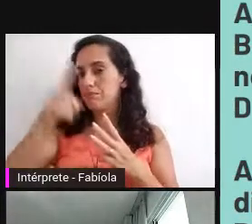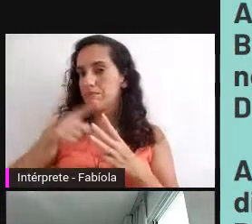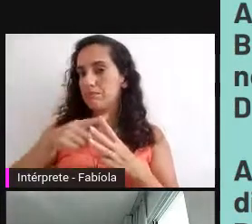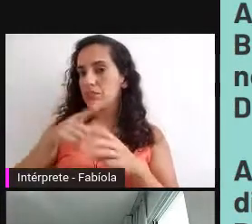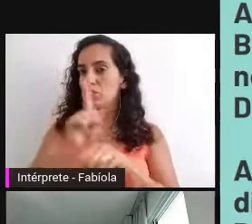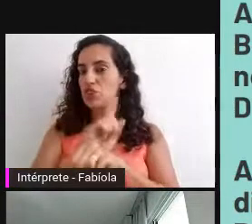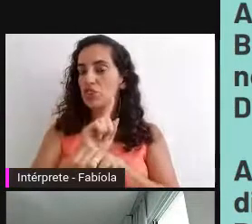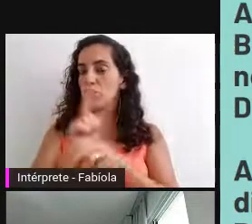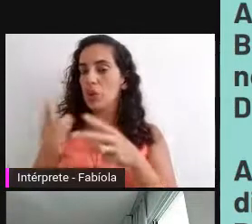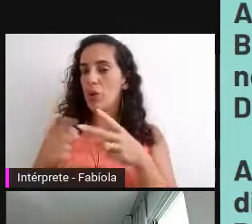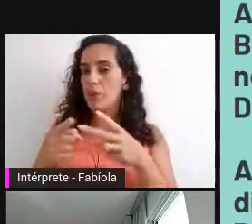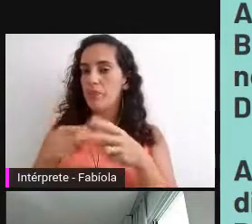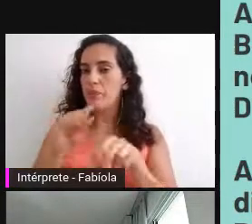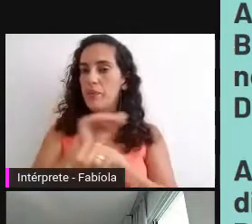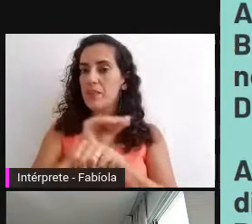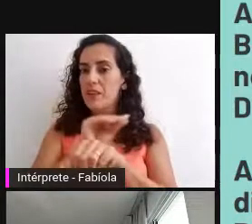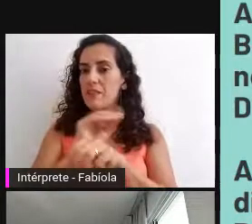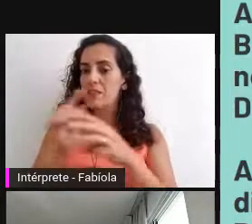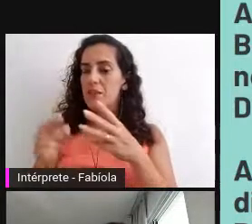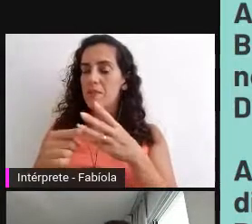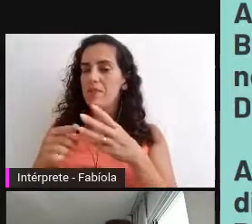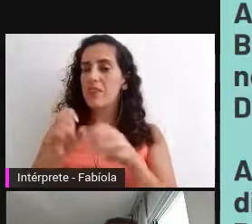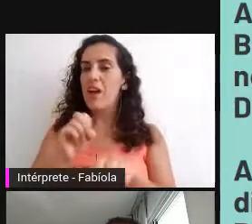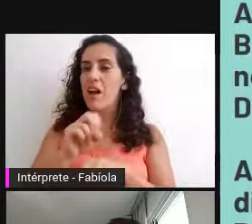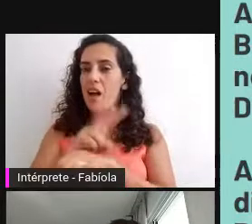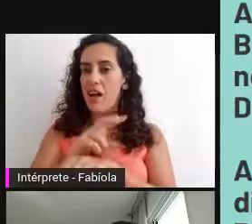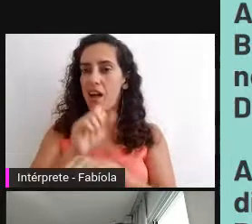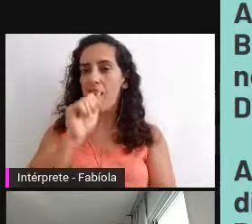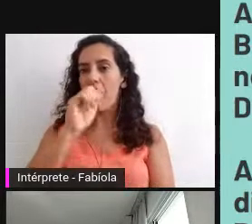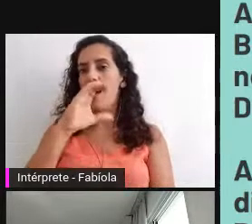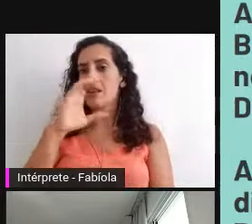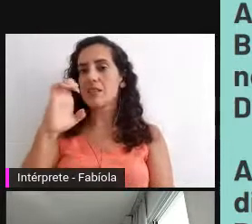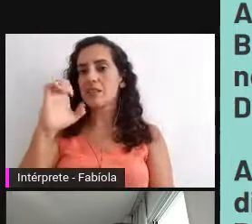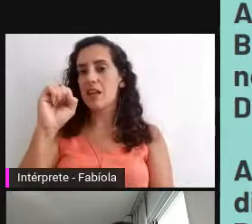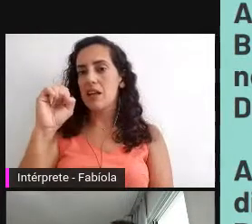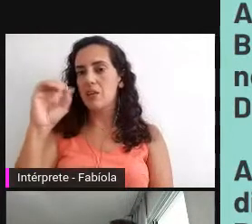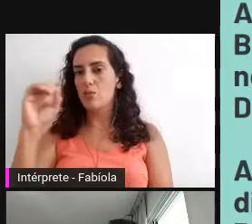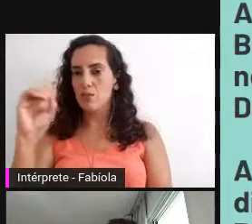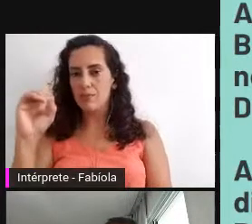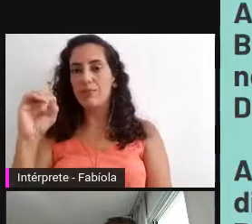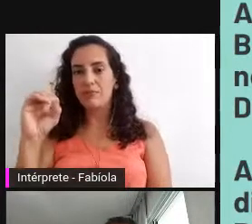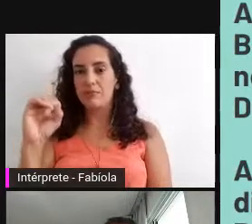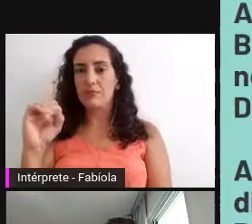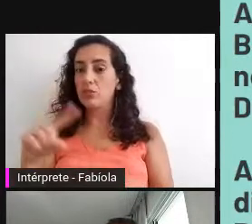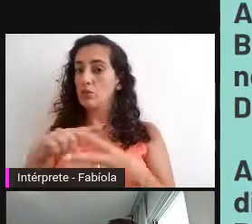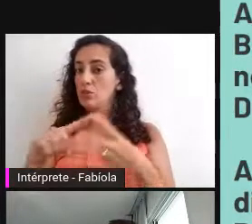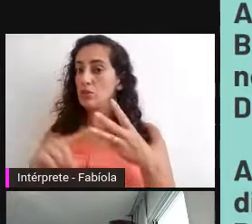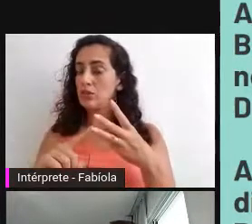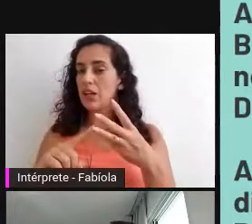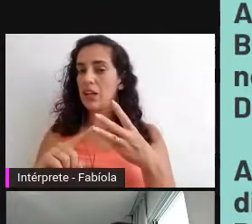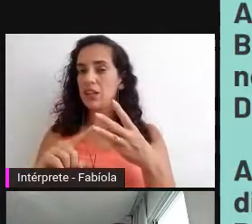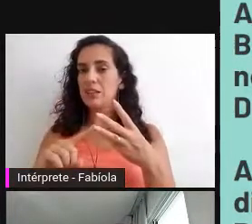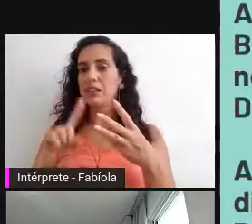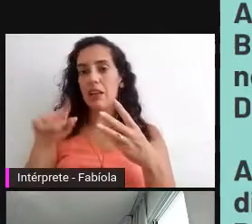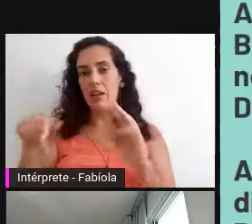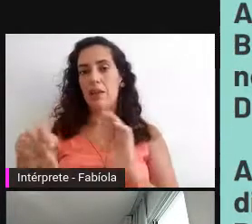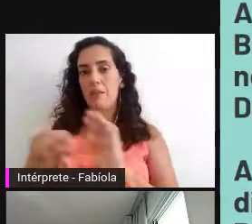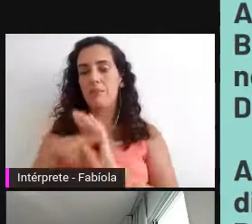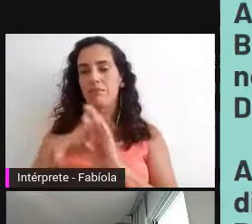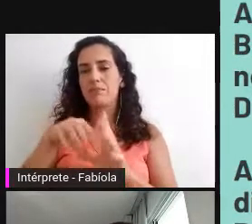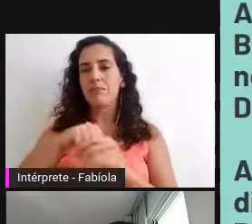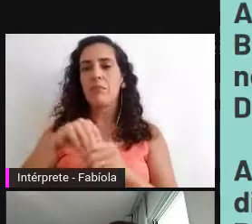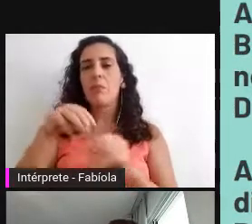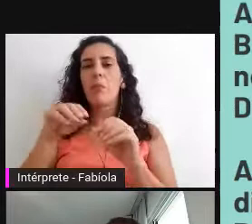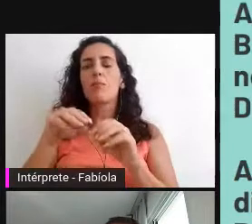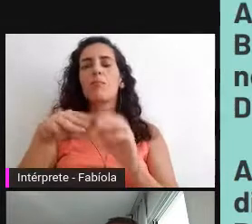preservação e acesso. Três entidades que nos são apresentadas pelo modelo AIS, pela